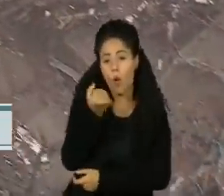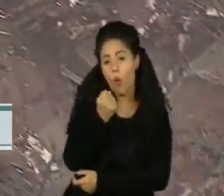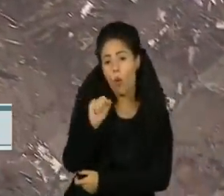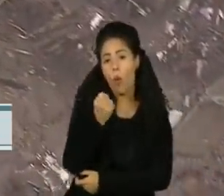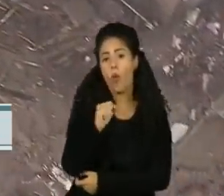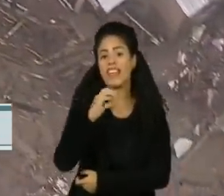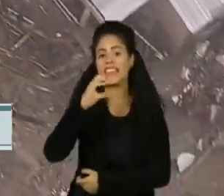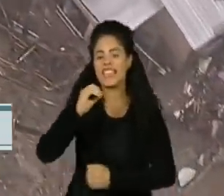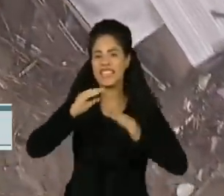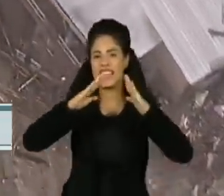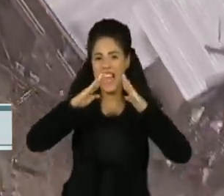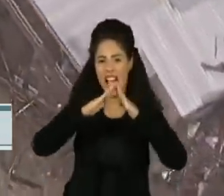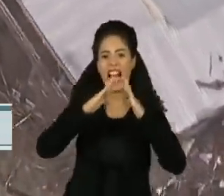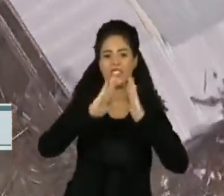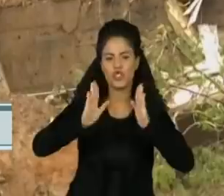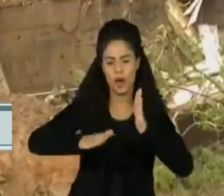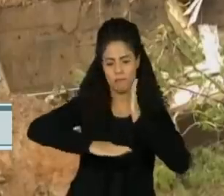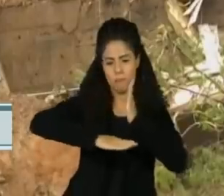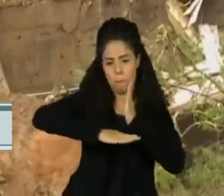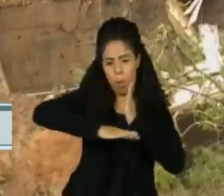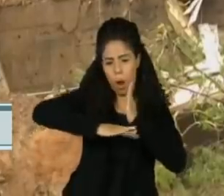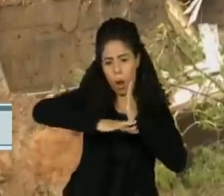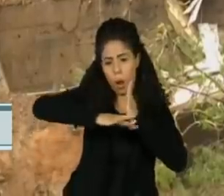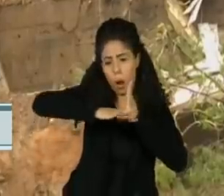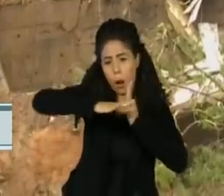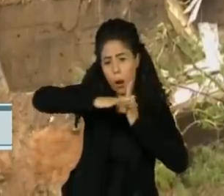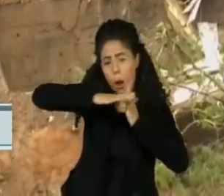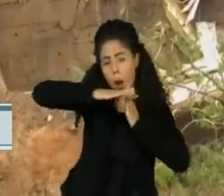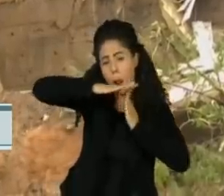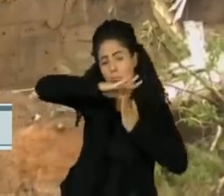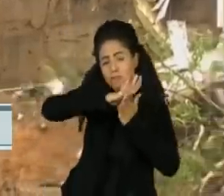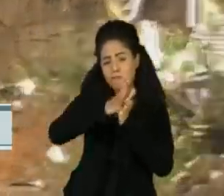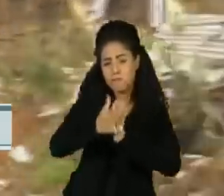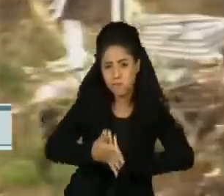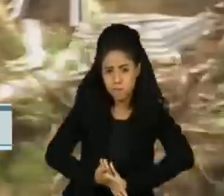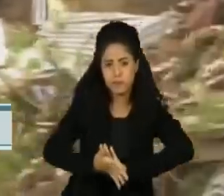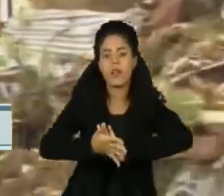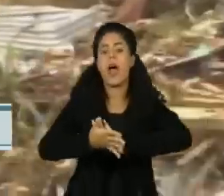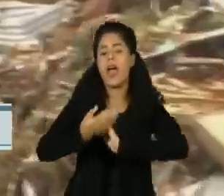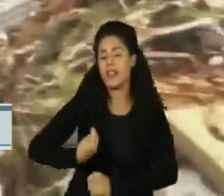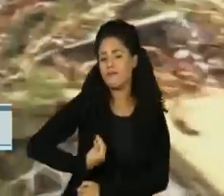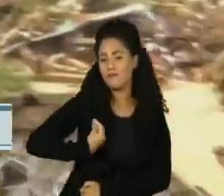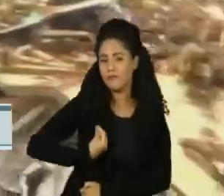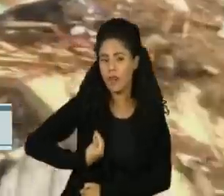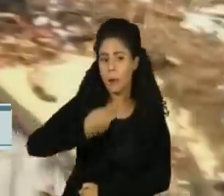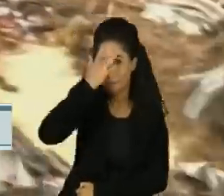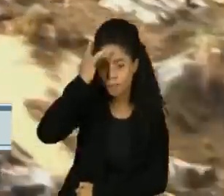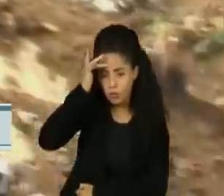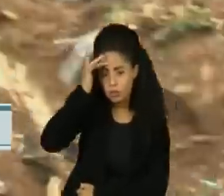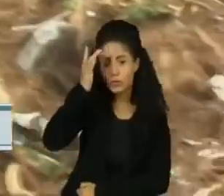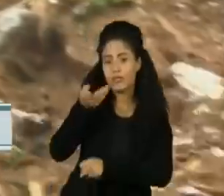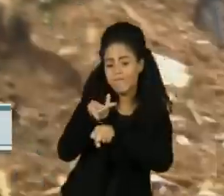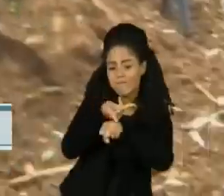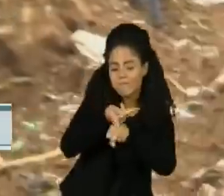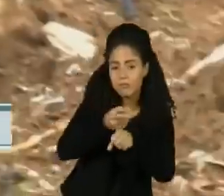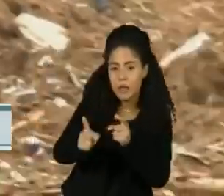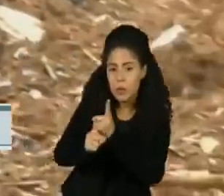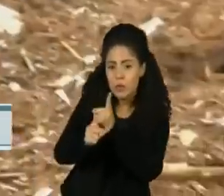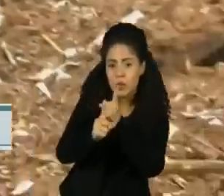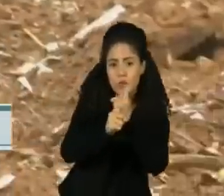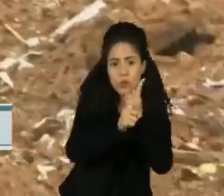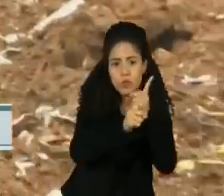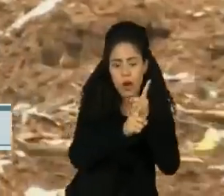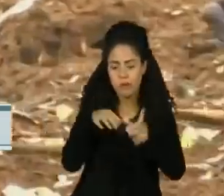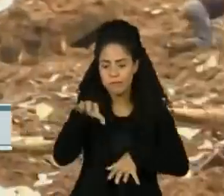casas estejam soterradas. A busca por sobreviventes em meio ao soterramento no morro da oficina seguiu